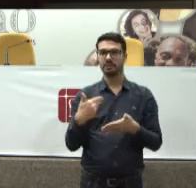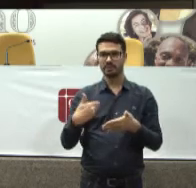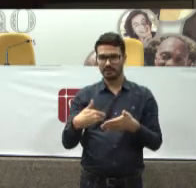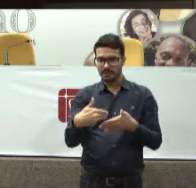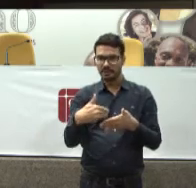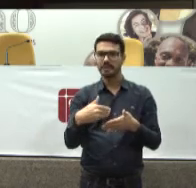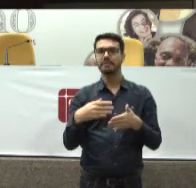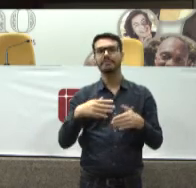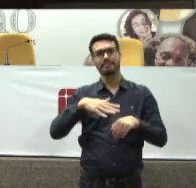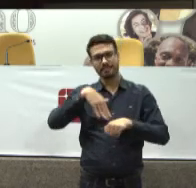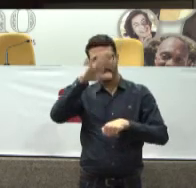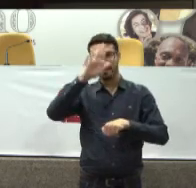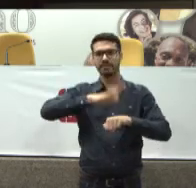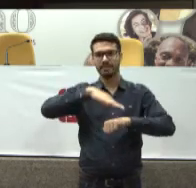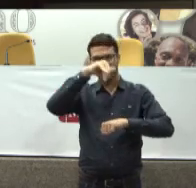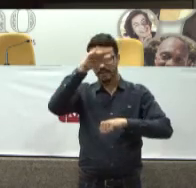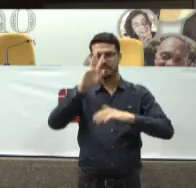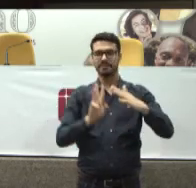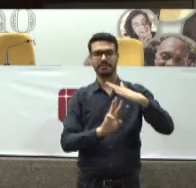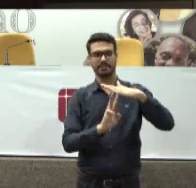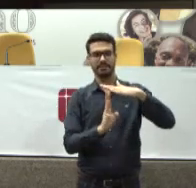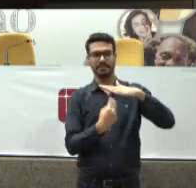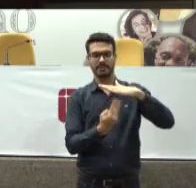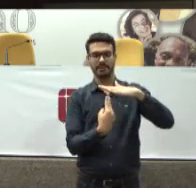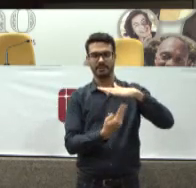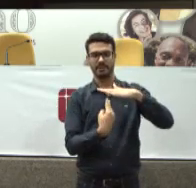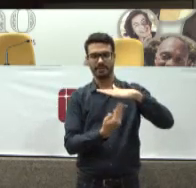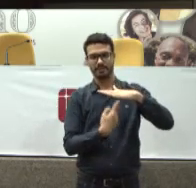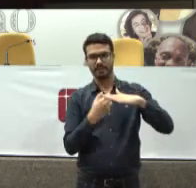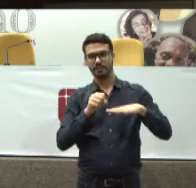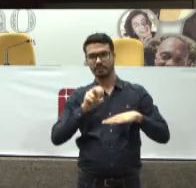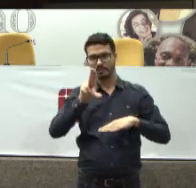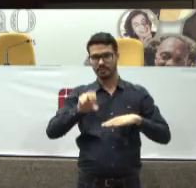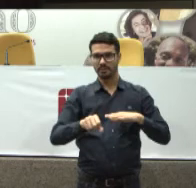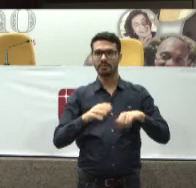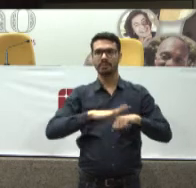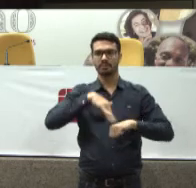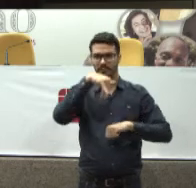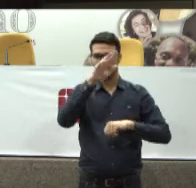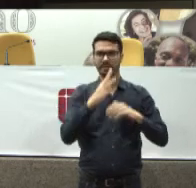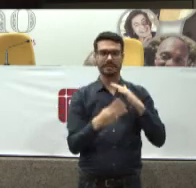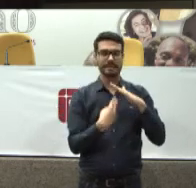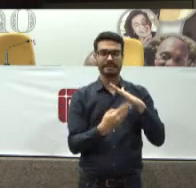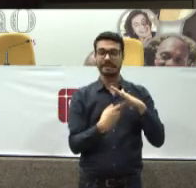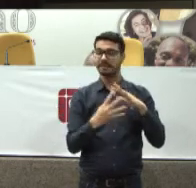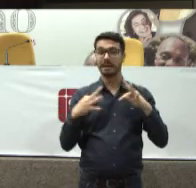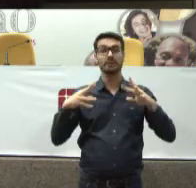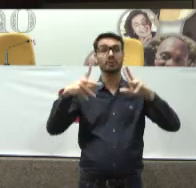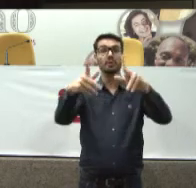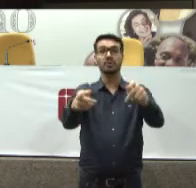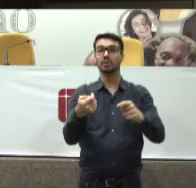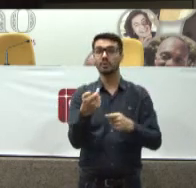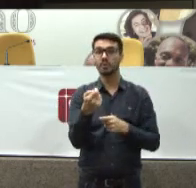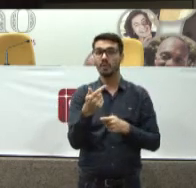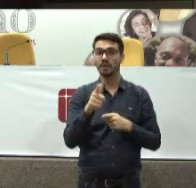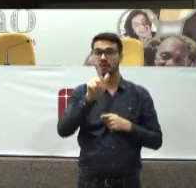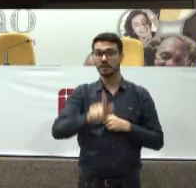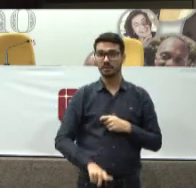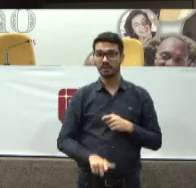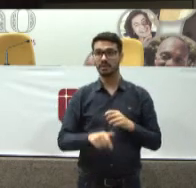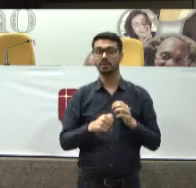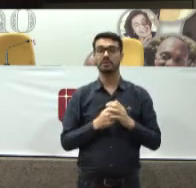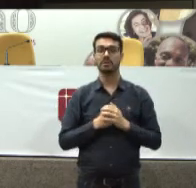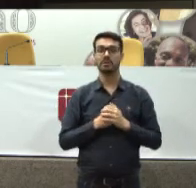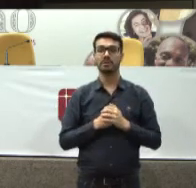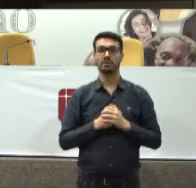vez mais terceirizada E contratualizada O SUS Cada vez mais Em alguns estados Já é assim É mais um gestor De contrato Do que um gestor De